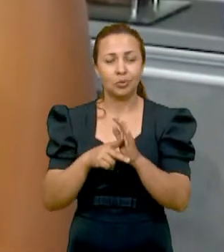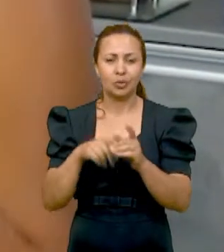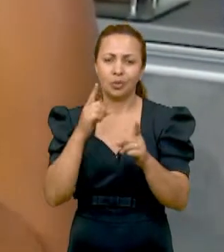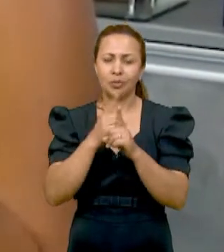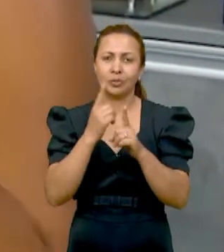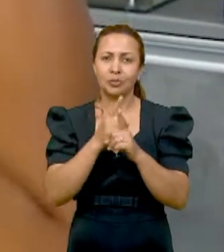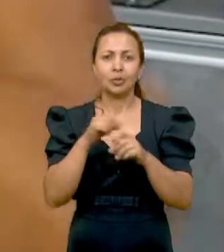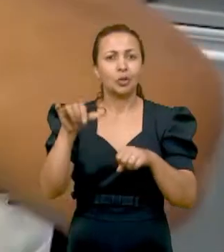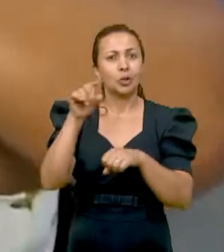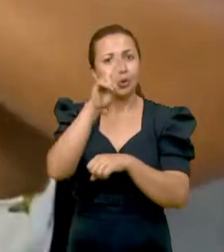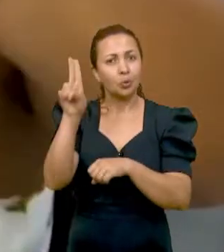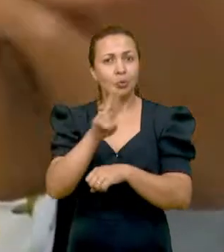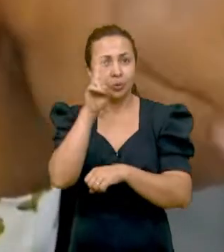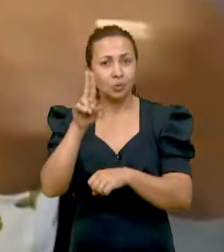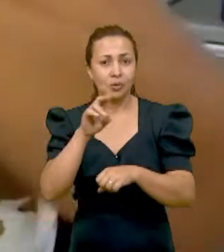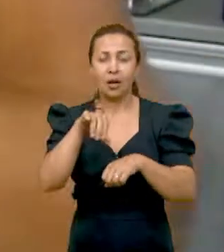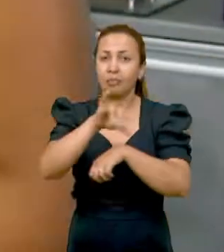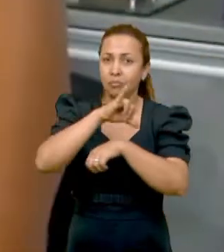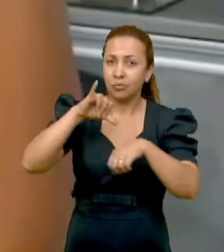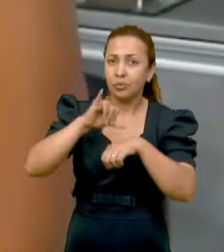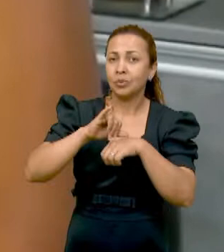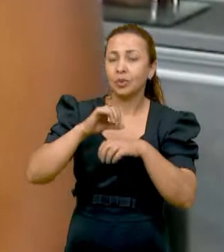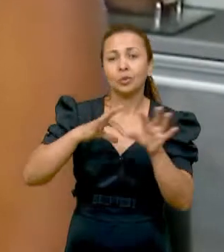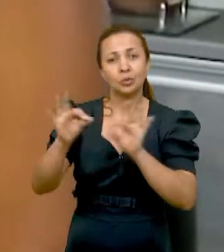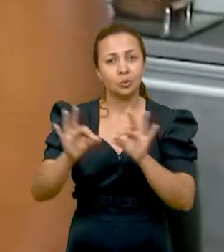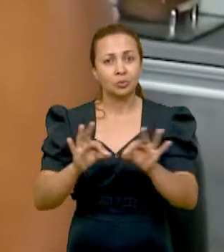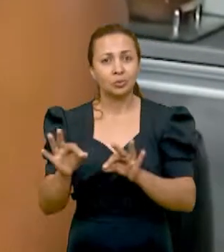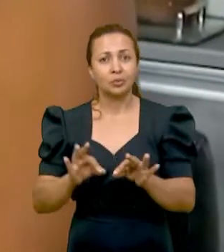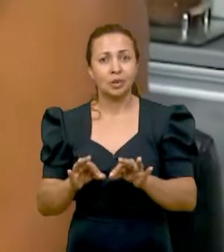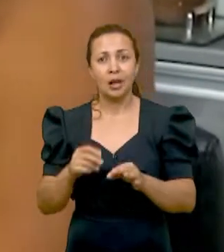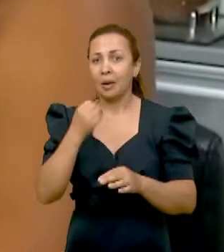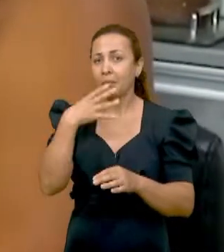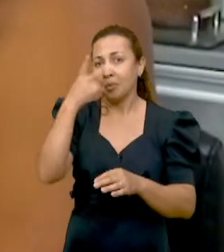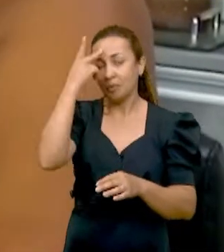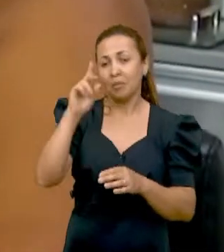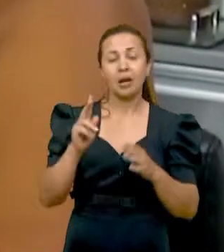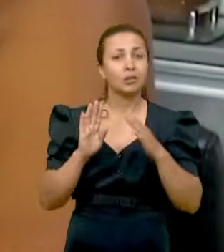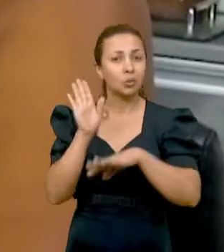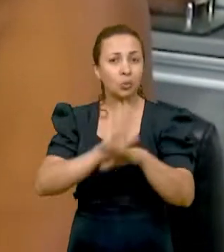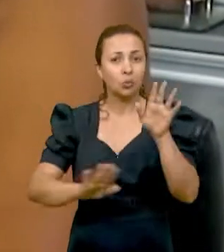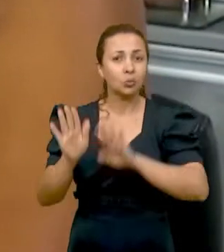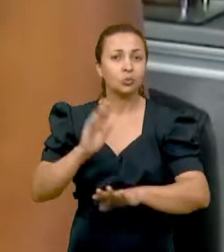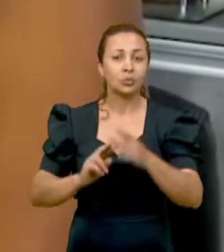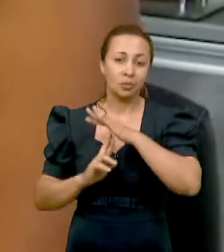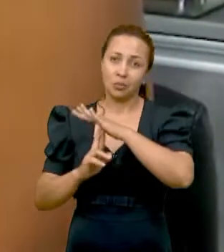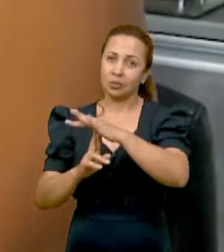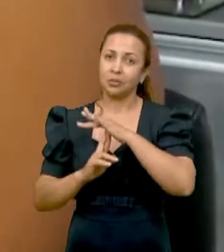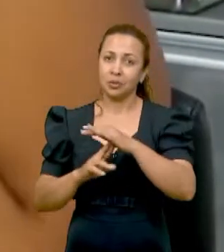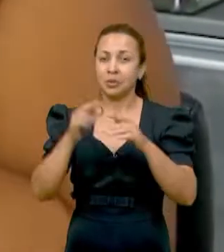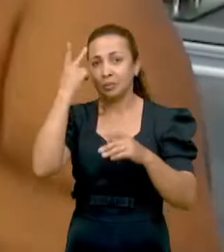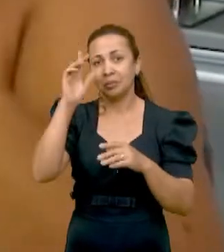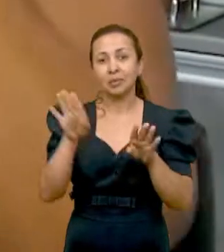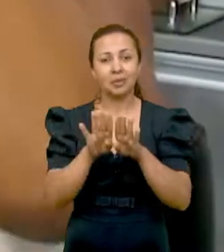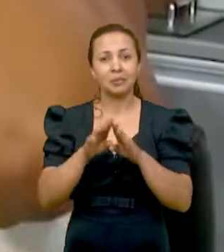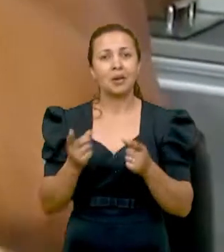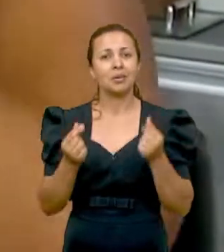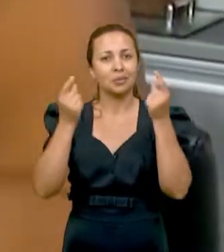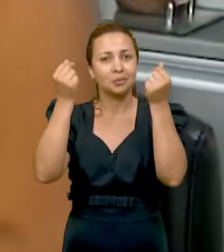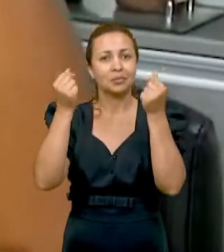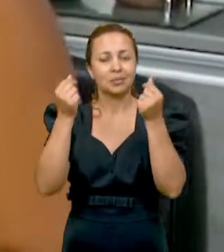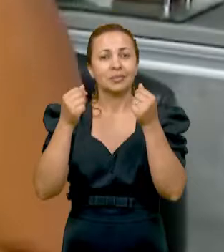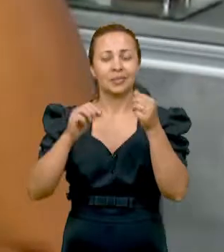descobriu que reutilizar o óleo do preparo dos alimentos é uma forma tanto de contribuir para a preservação do meio ambiente, quanto para